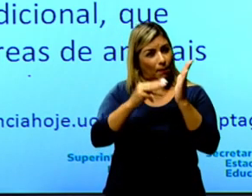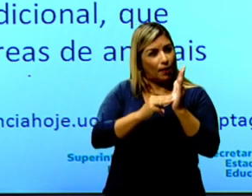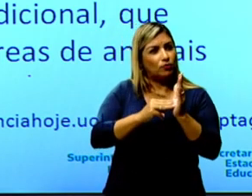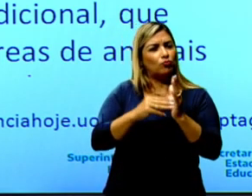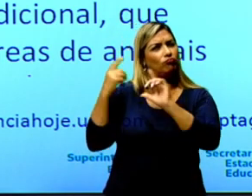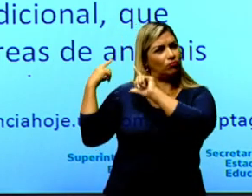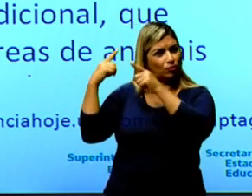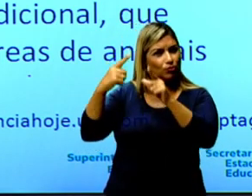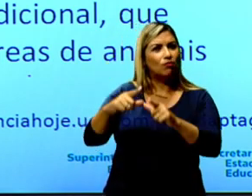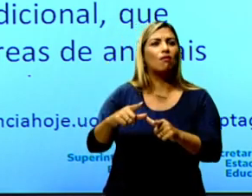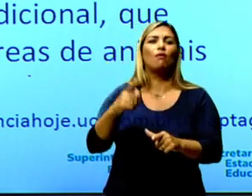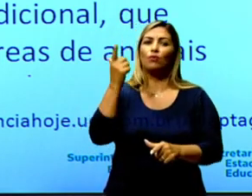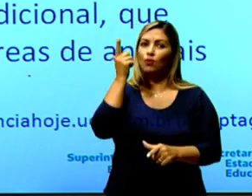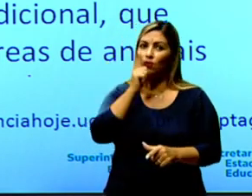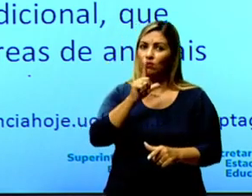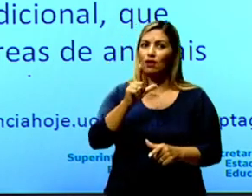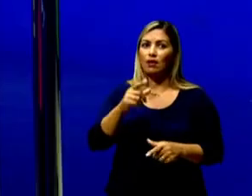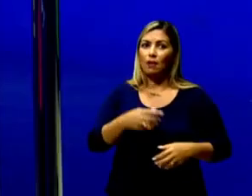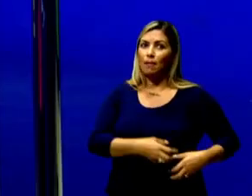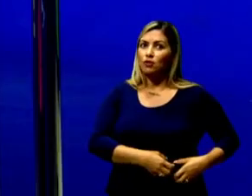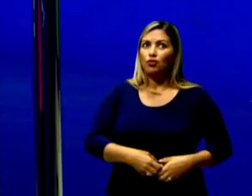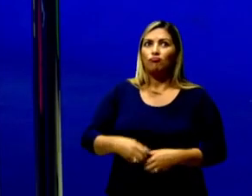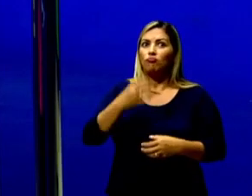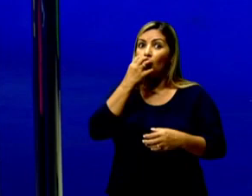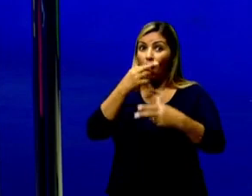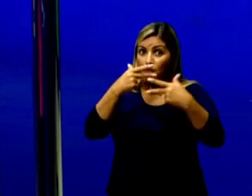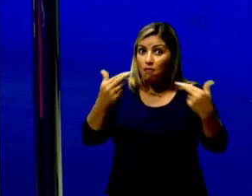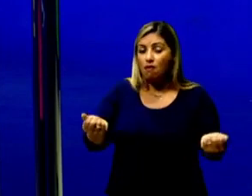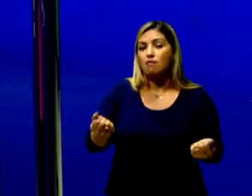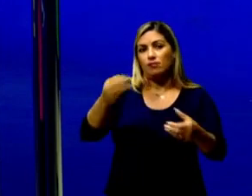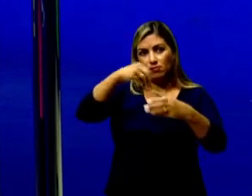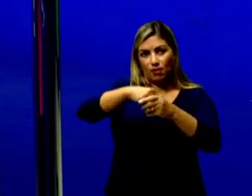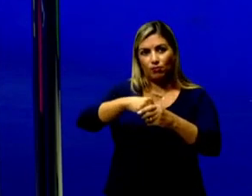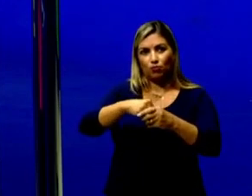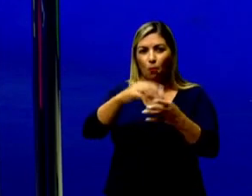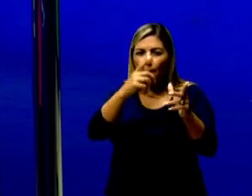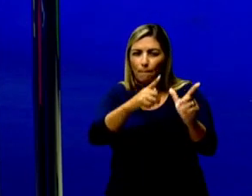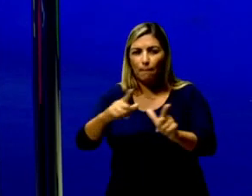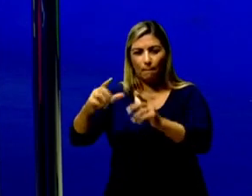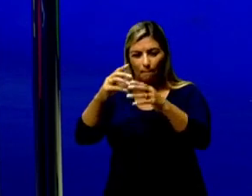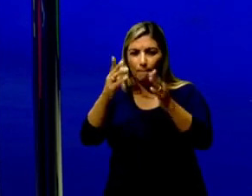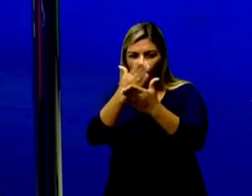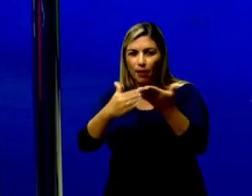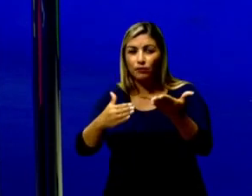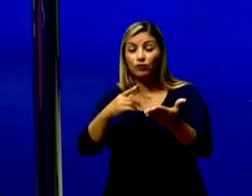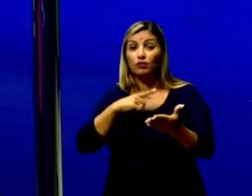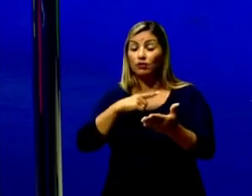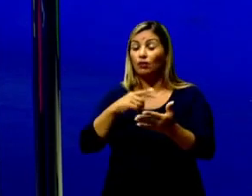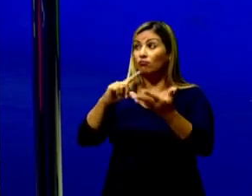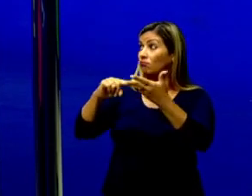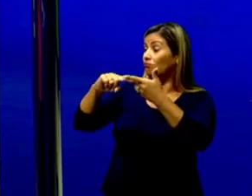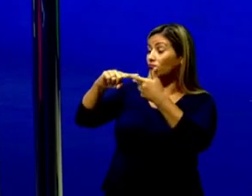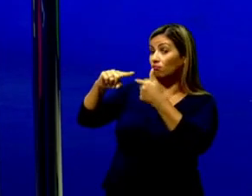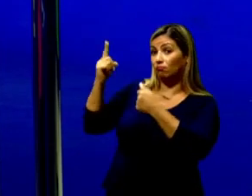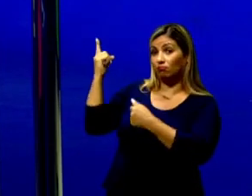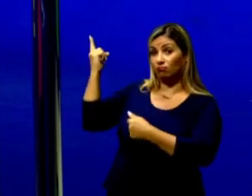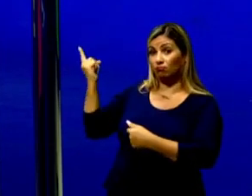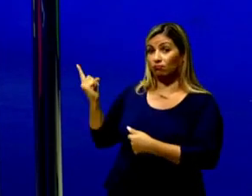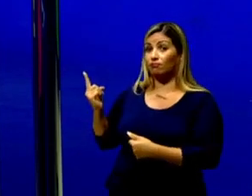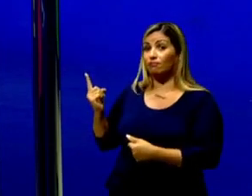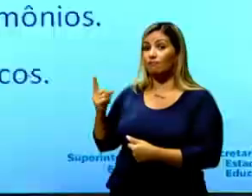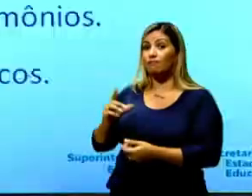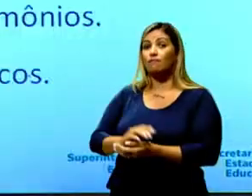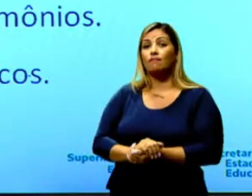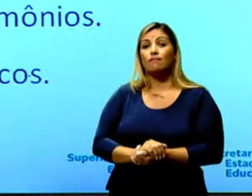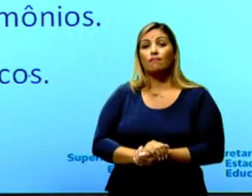extração do hormônio a partir do pâncreas de animais abatidos. Então, aqui nós temos algumas alternativas. A